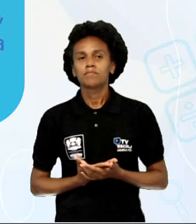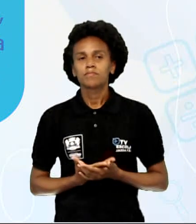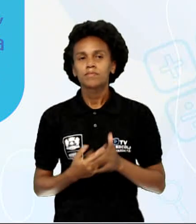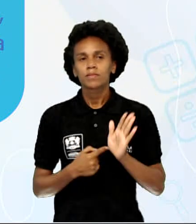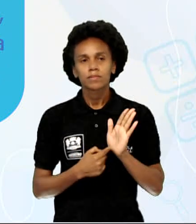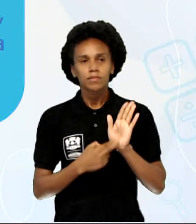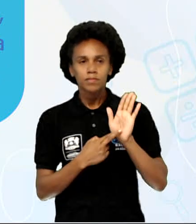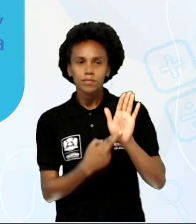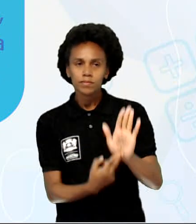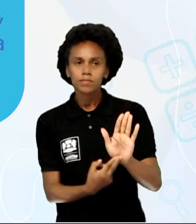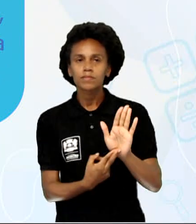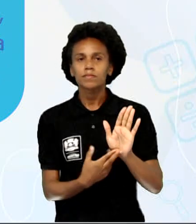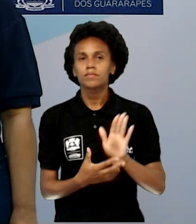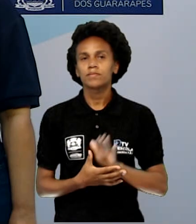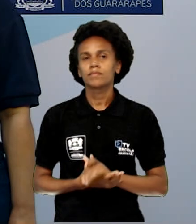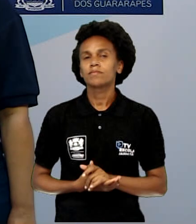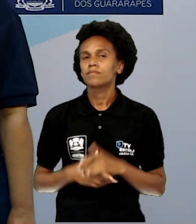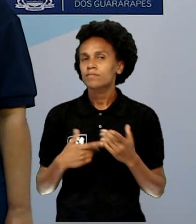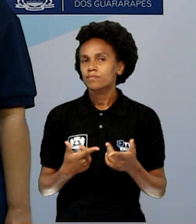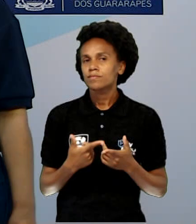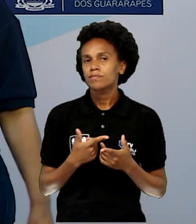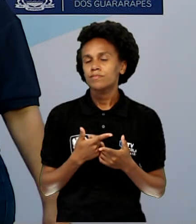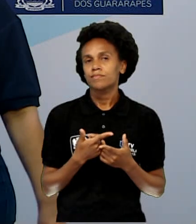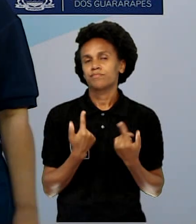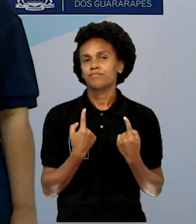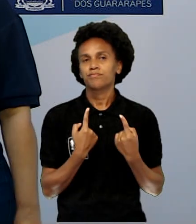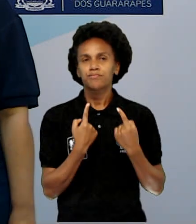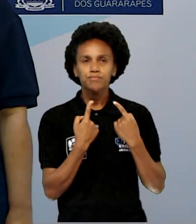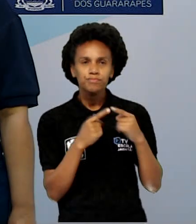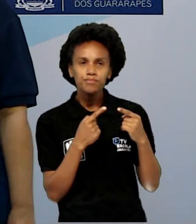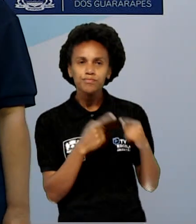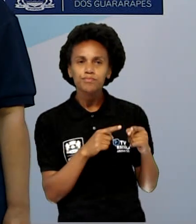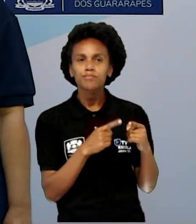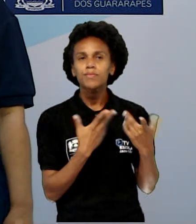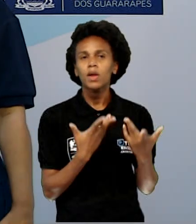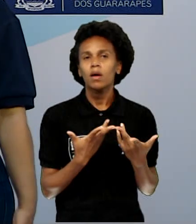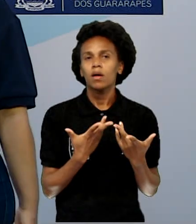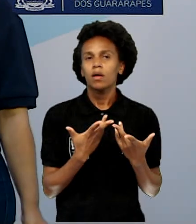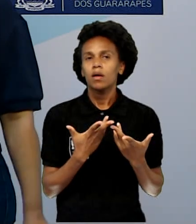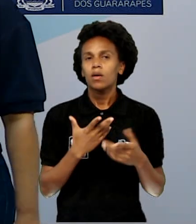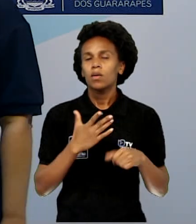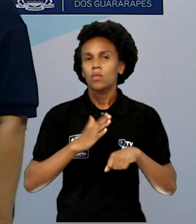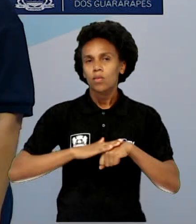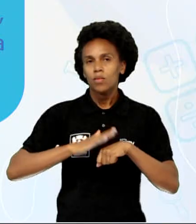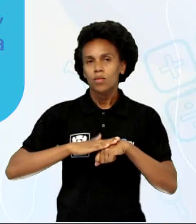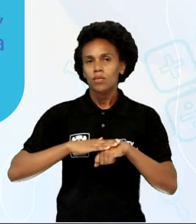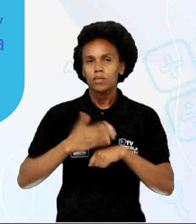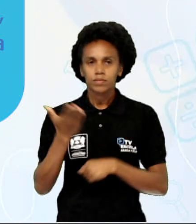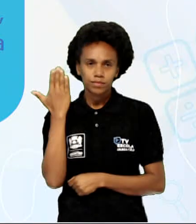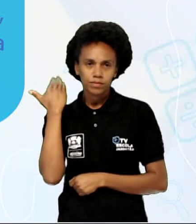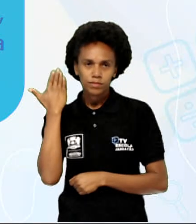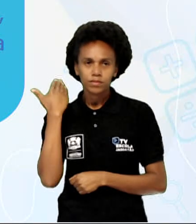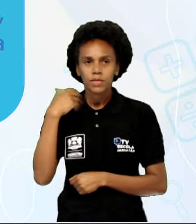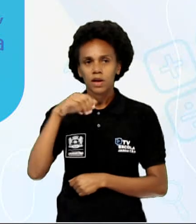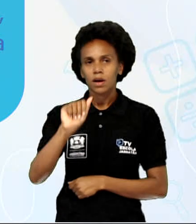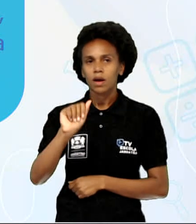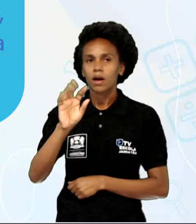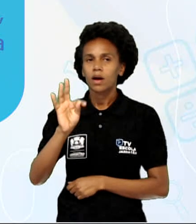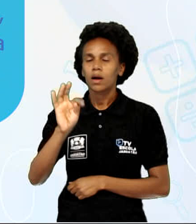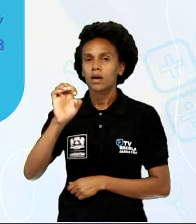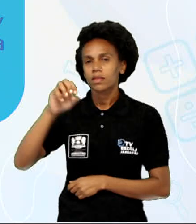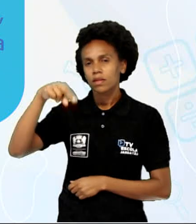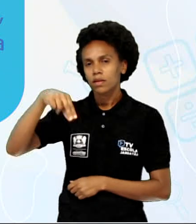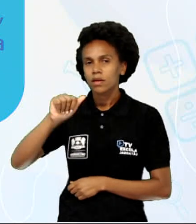comédia. Era mais uma crítica às ações das autoridades da época em Atenas, tá certo? Atenas, melhor dizendo.